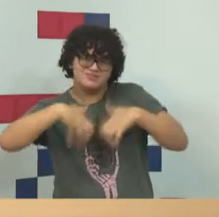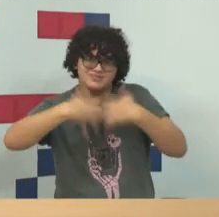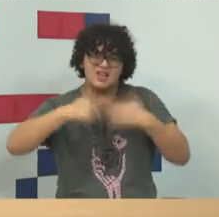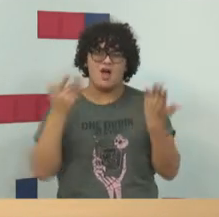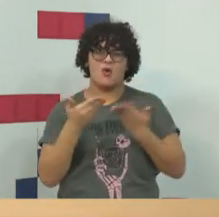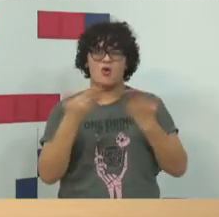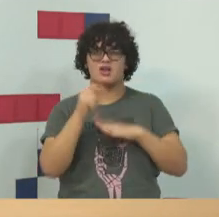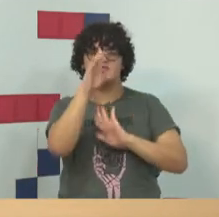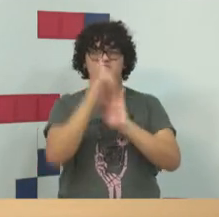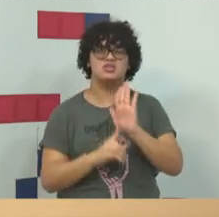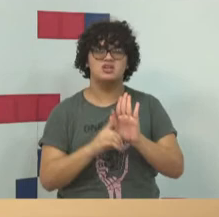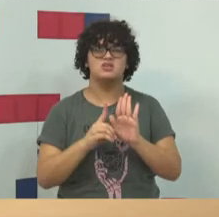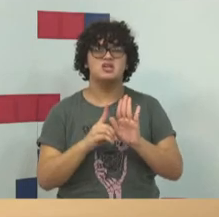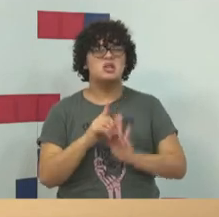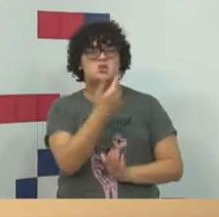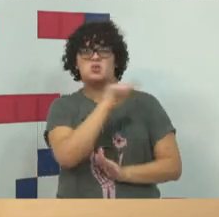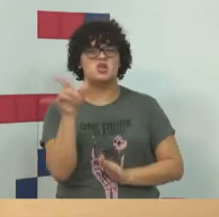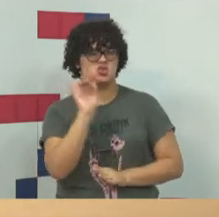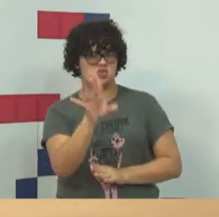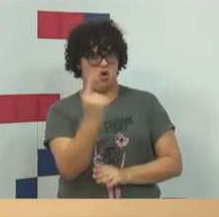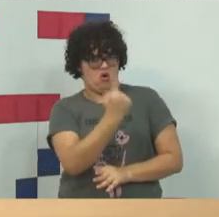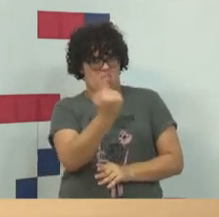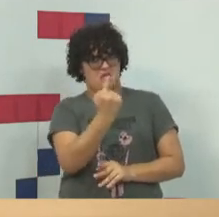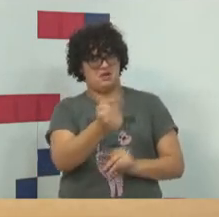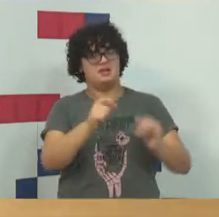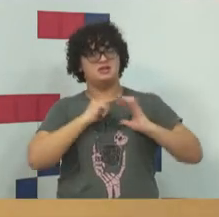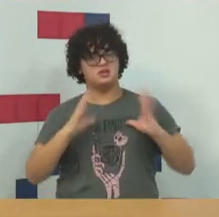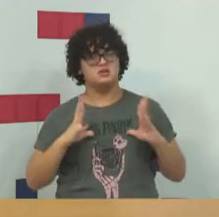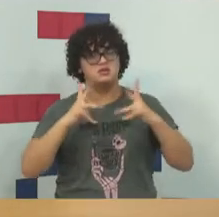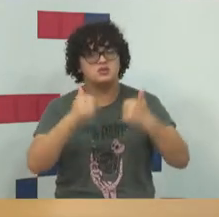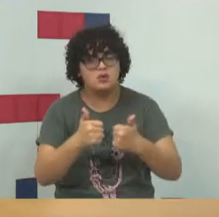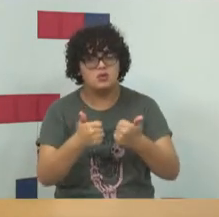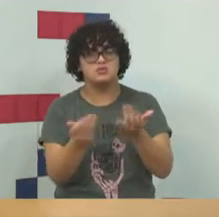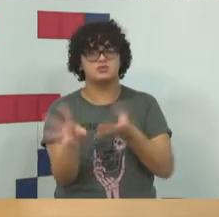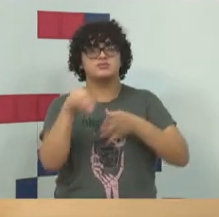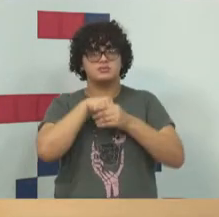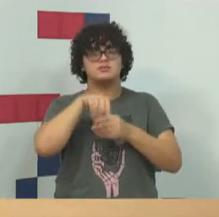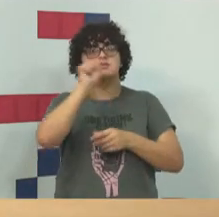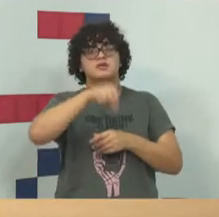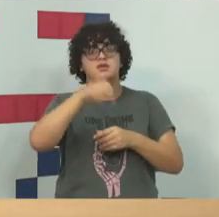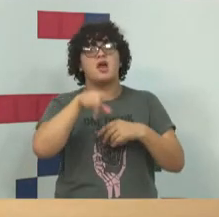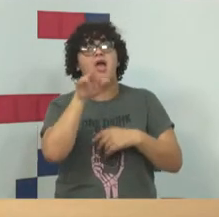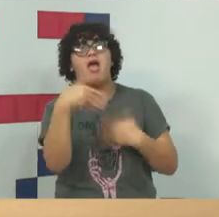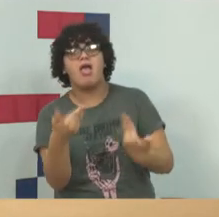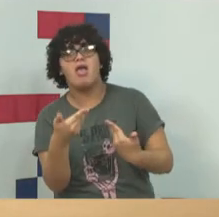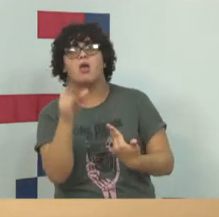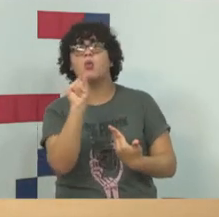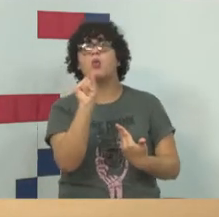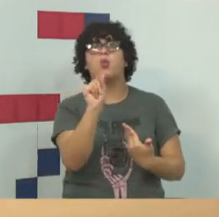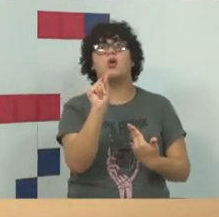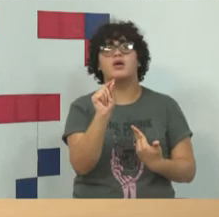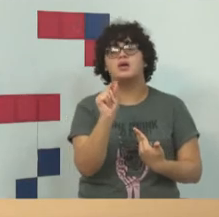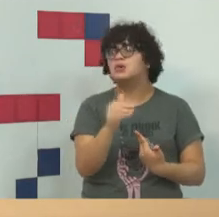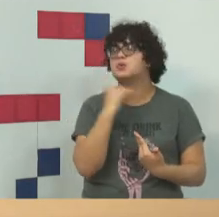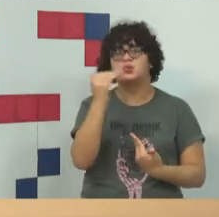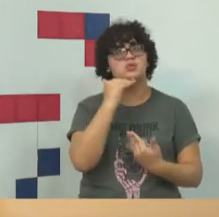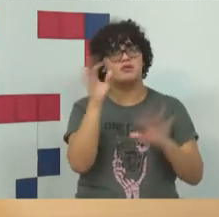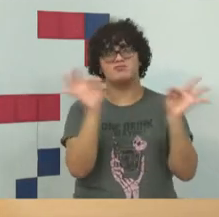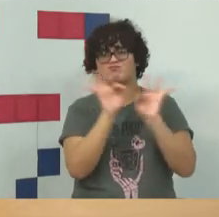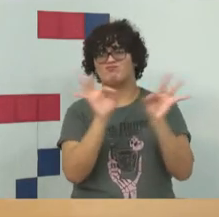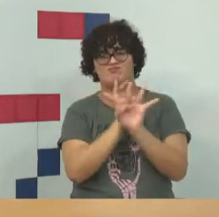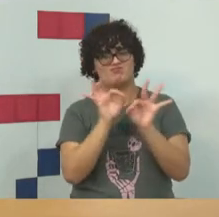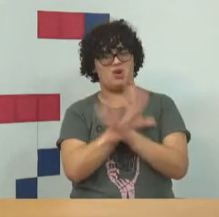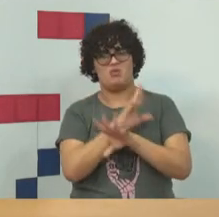direito penal não existe sozinho, existe todo um cabedal anterior a ele. E o cabedal não está muito bem construído.